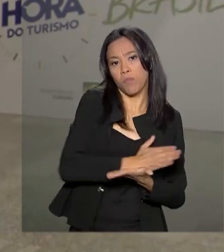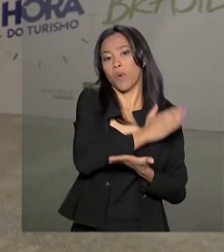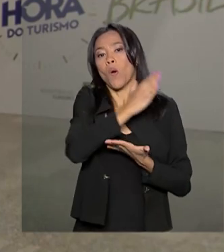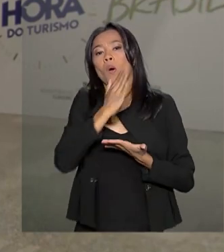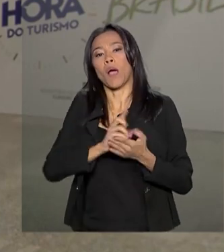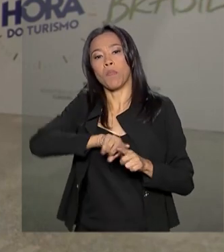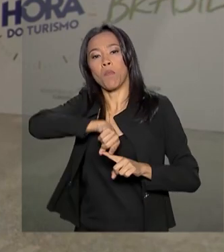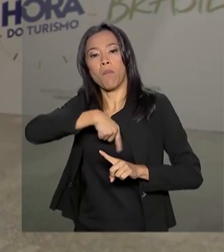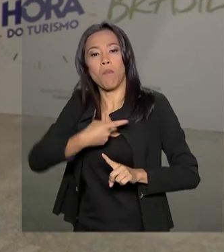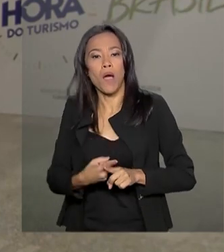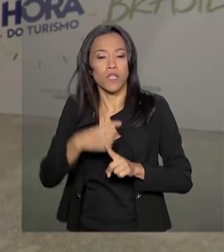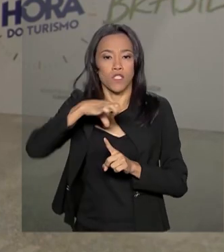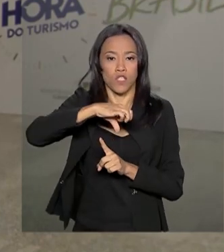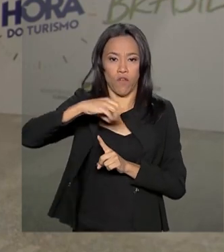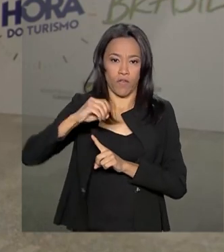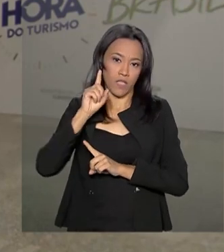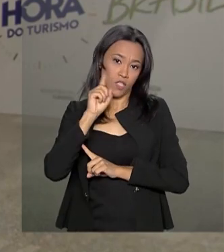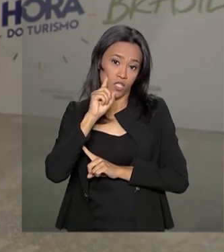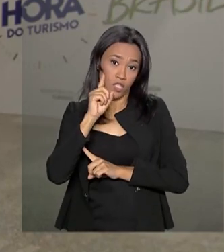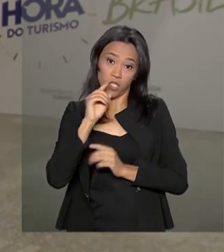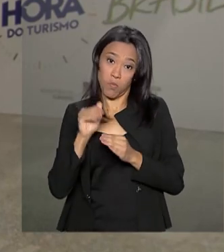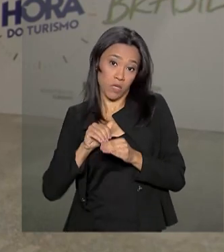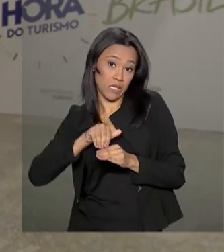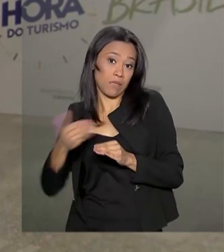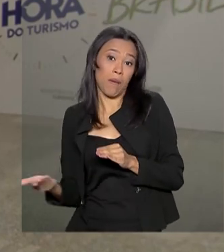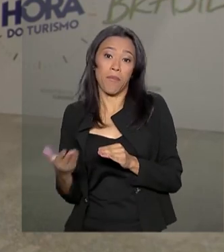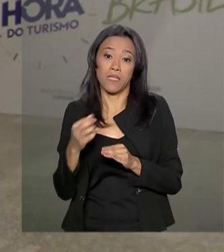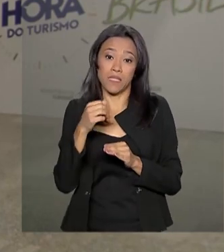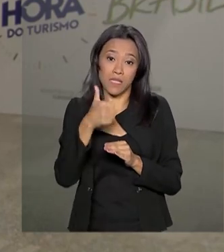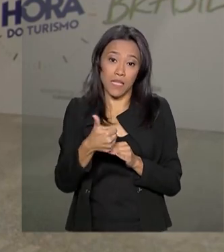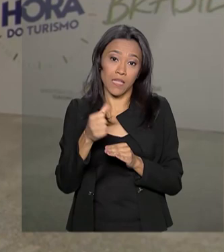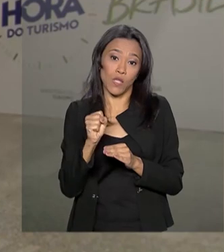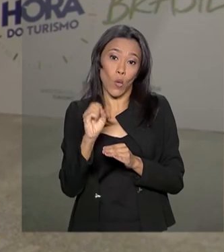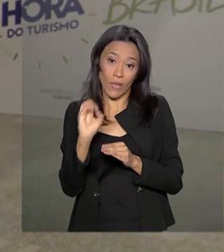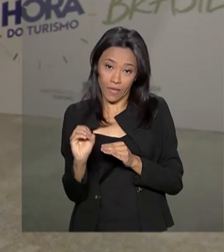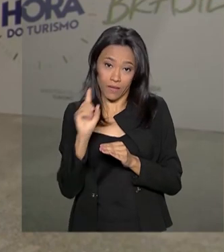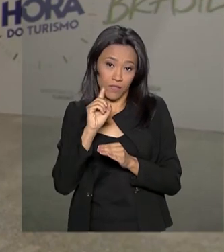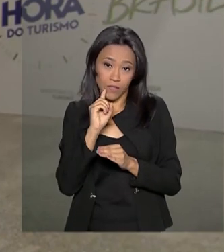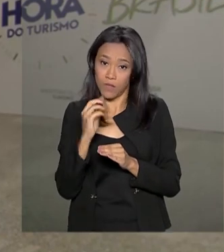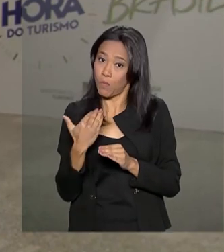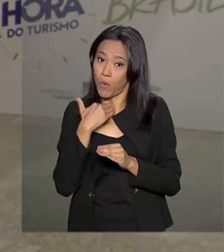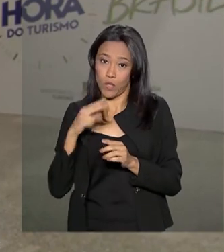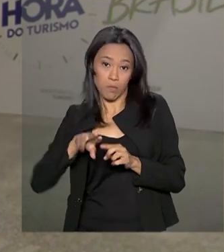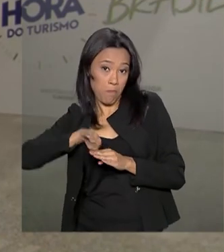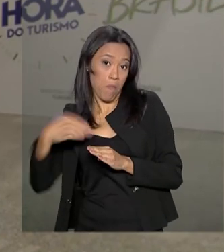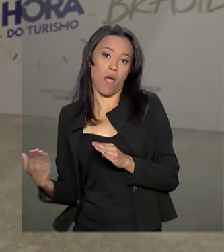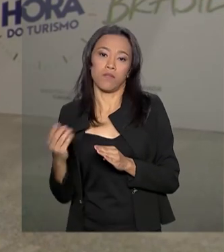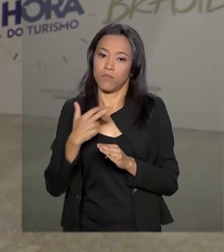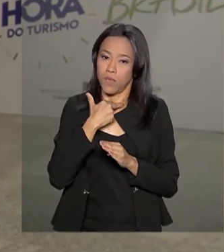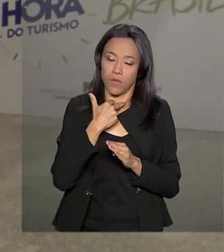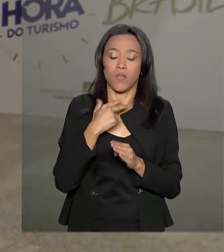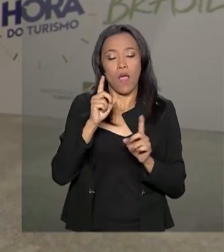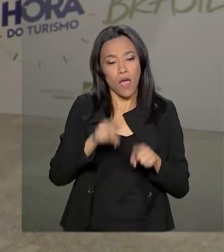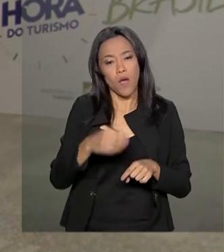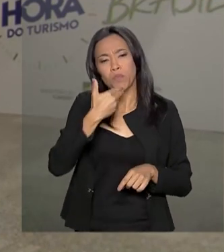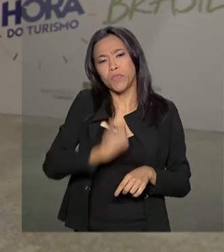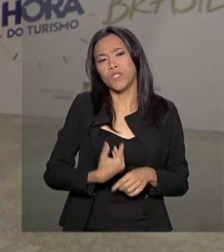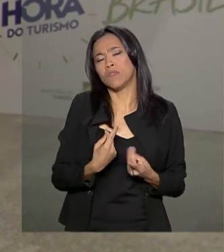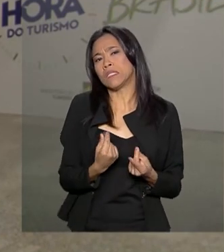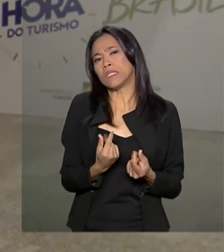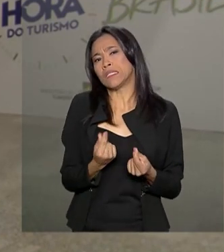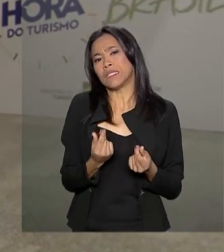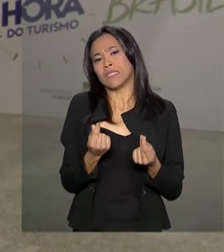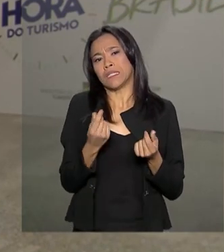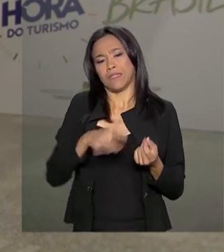90 dias, desde que não ultrapasse 180 dias no ano. A ideia é fazer, atender a um pedido antigo dos